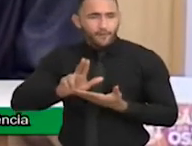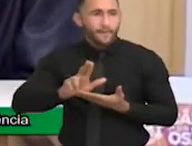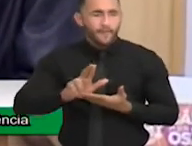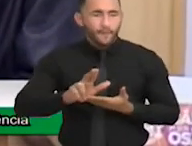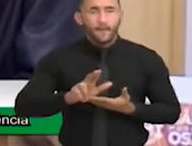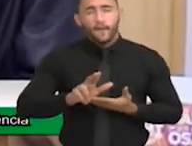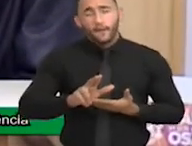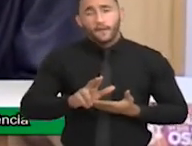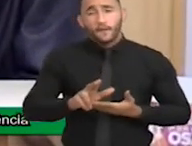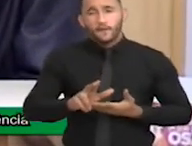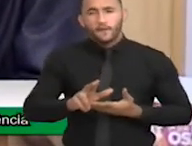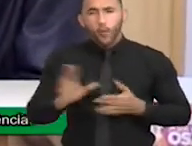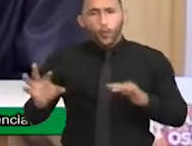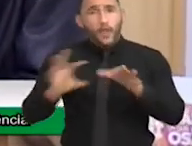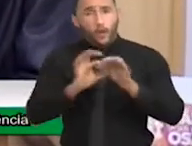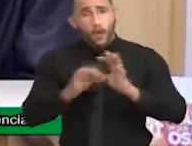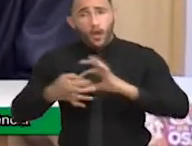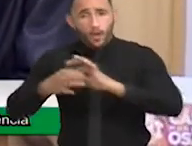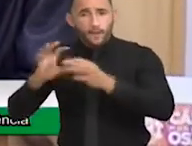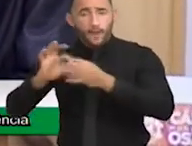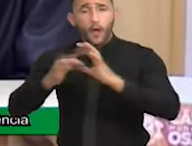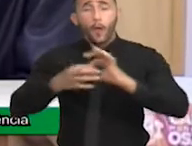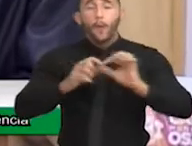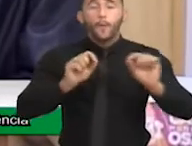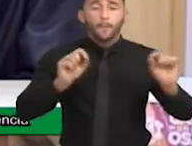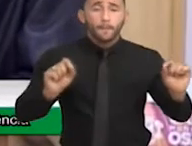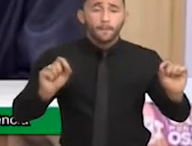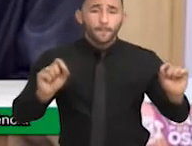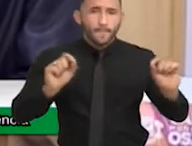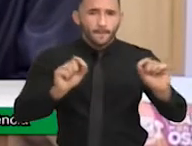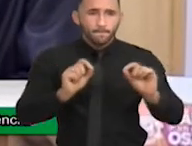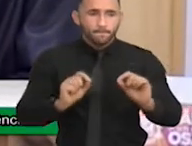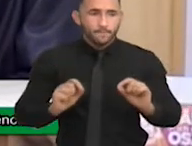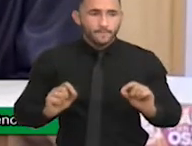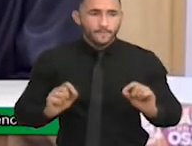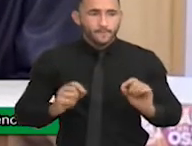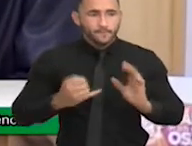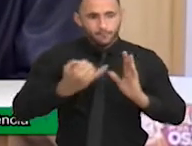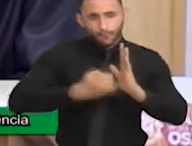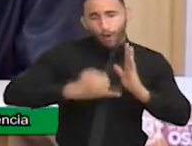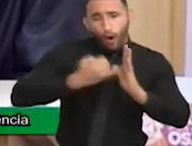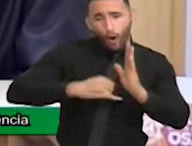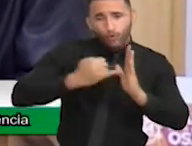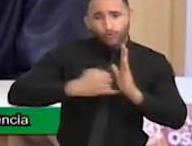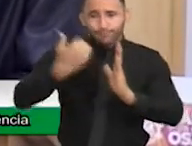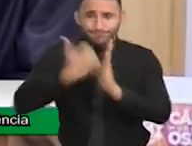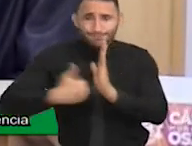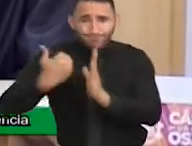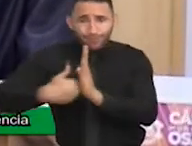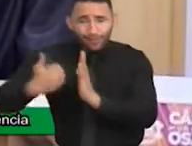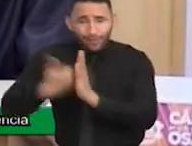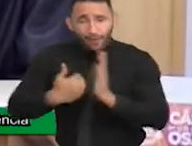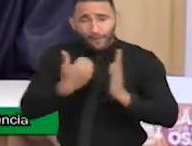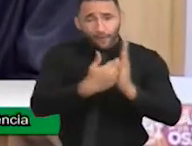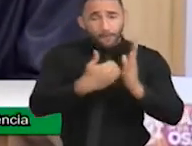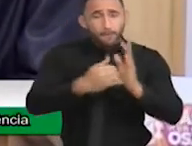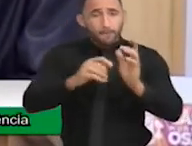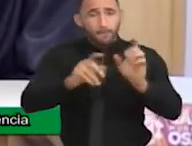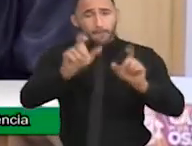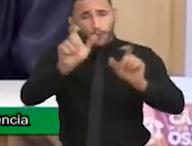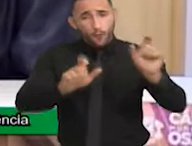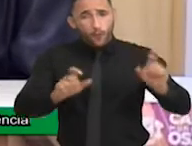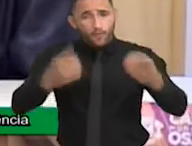contextualizar, vai trazer, vai tipificar a questão de impostos, de tributos, do qual a pessoa com